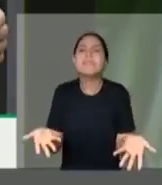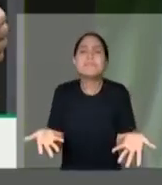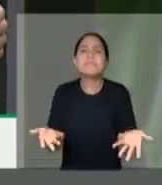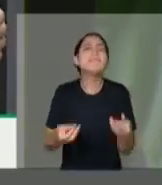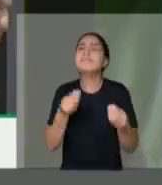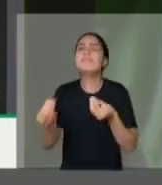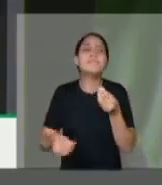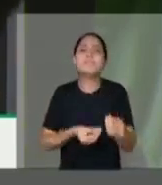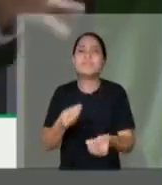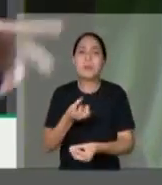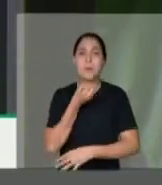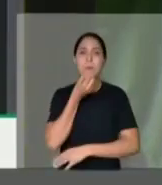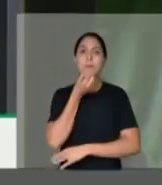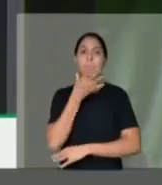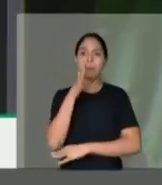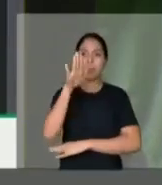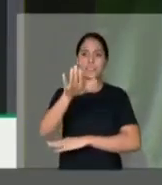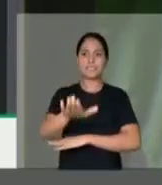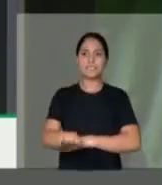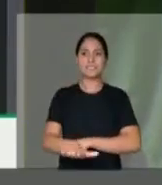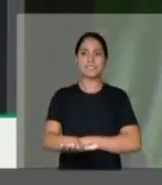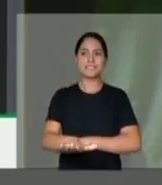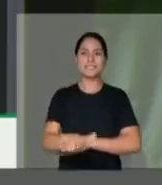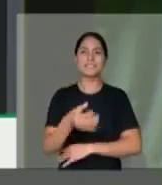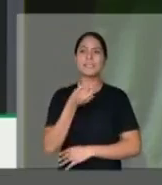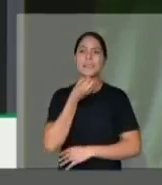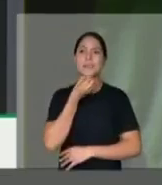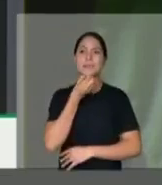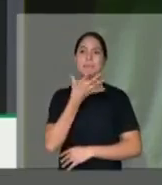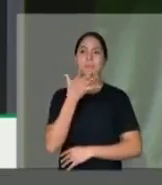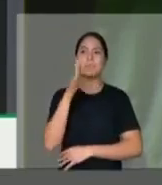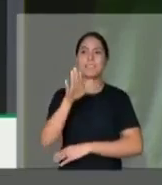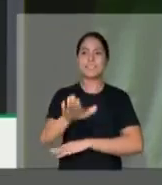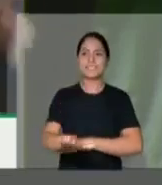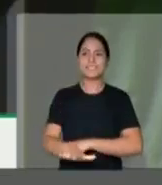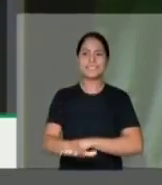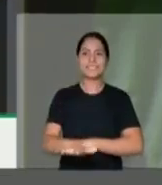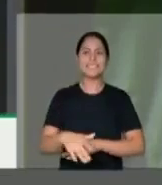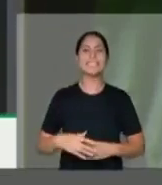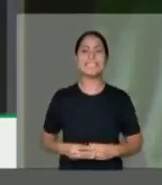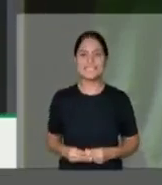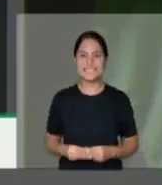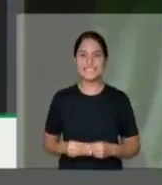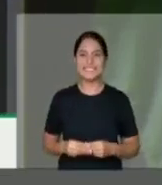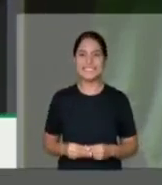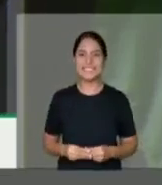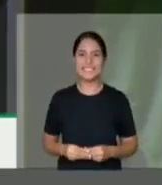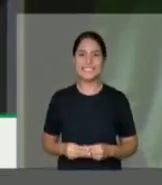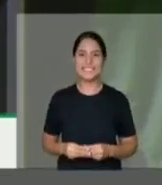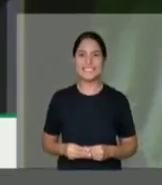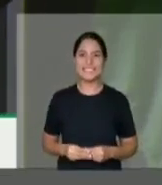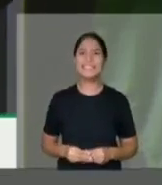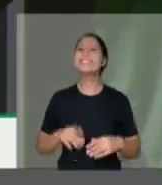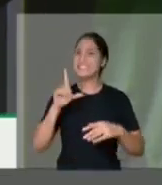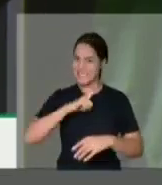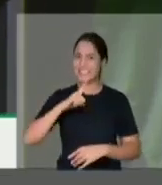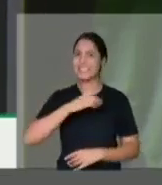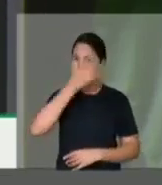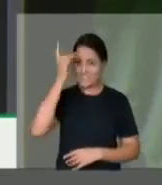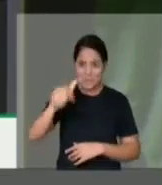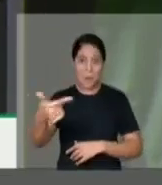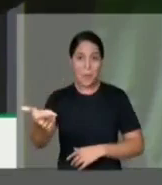é, boa tarde. Ah lá, boa tarde. Tem outro rapaz aí também que faz a leitura, né?